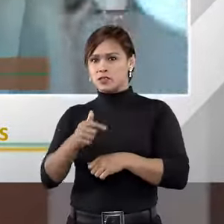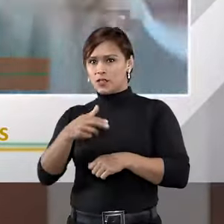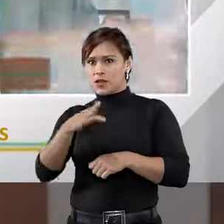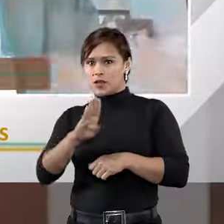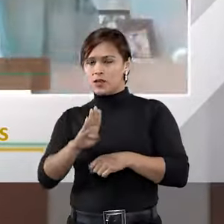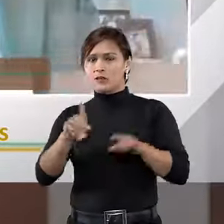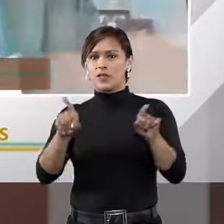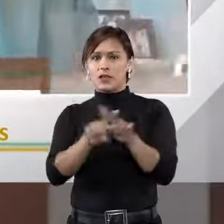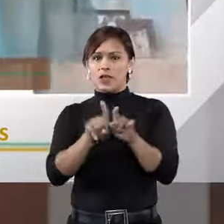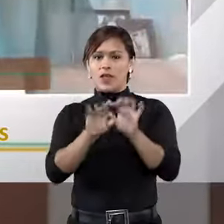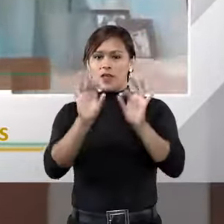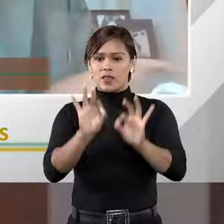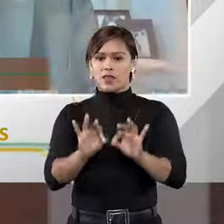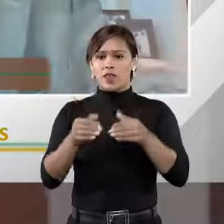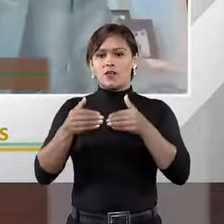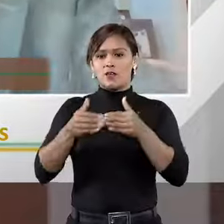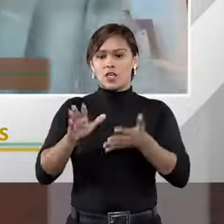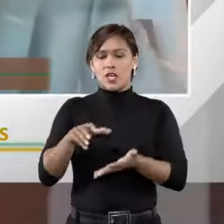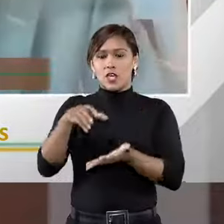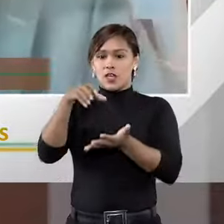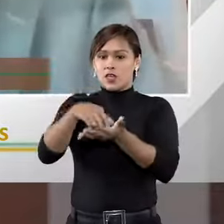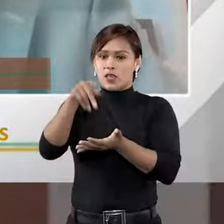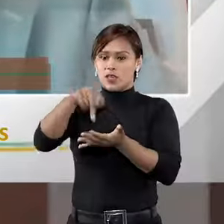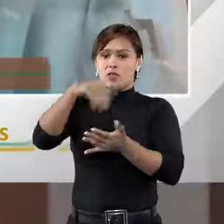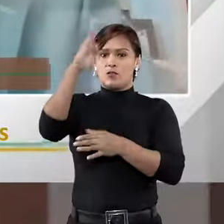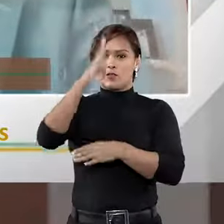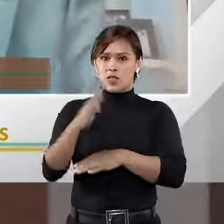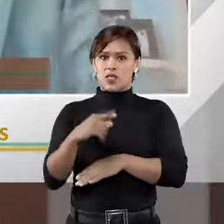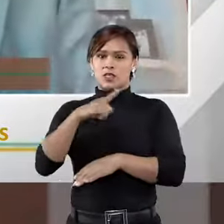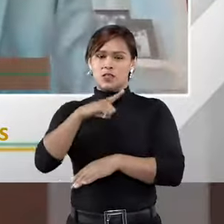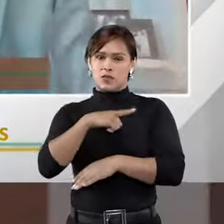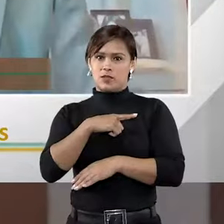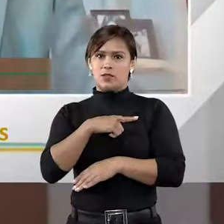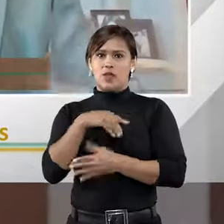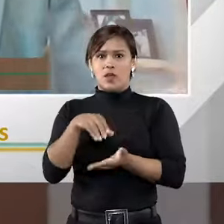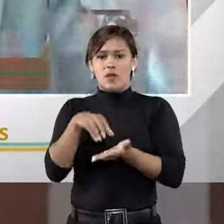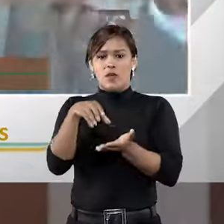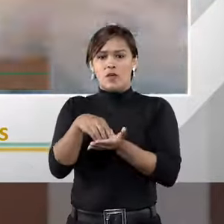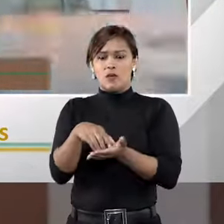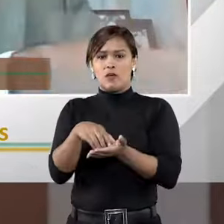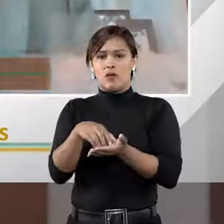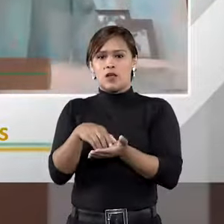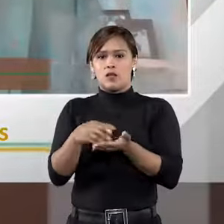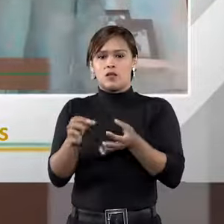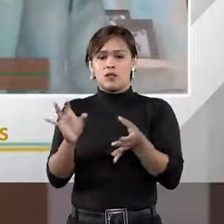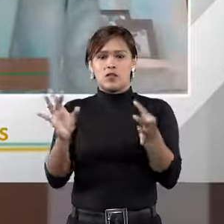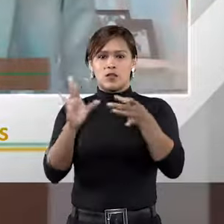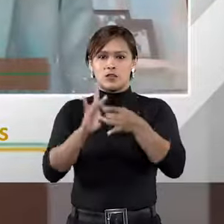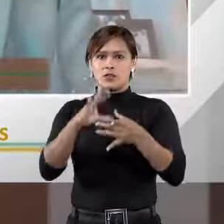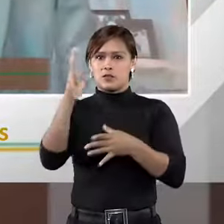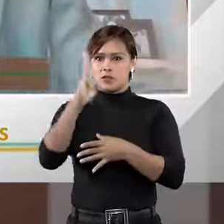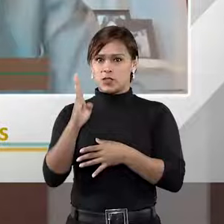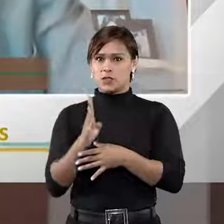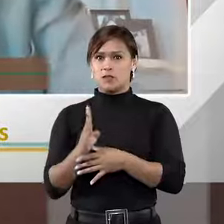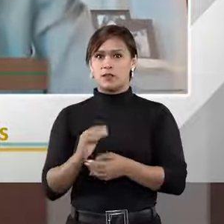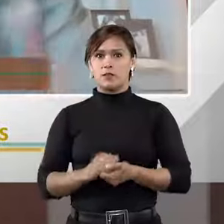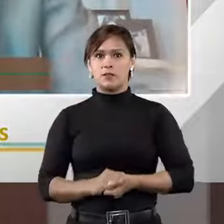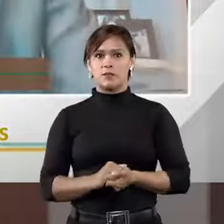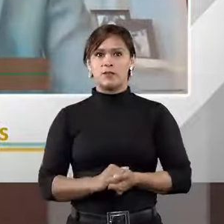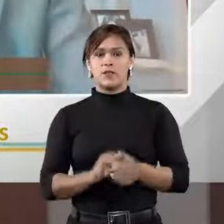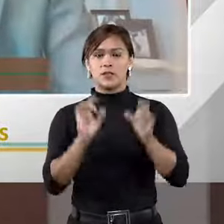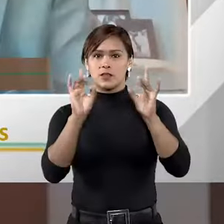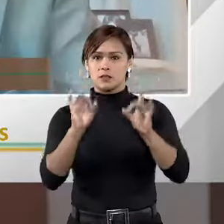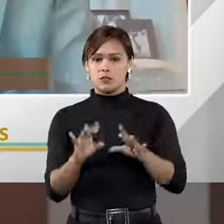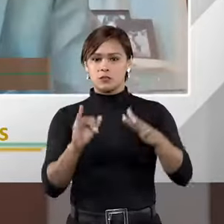internacional que tem uma sede no Brasil, tem uma associação brasileira, enfim, as